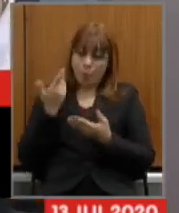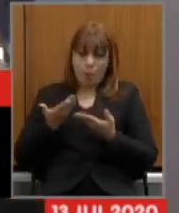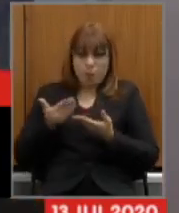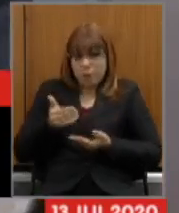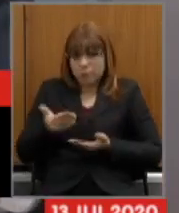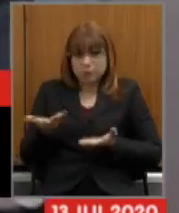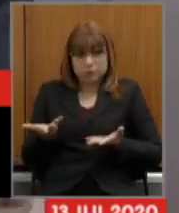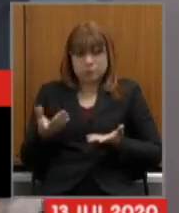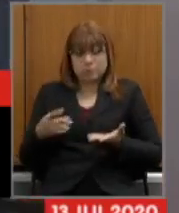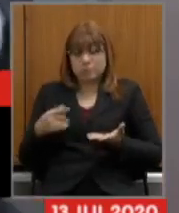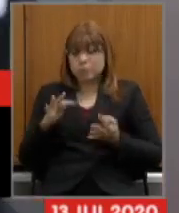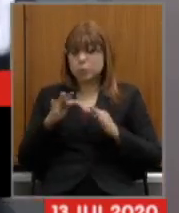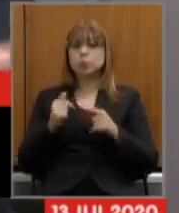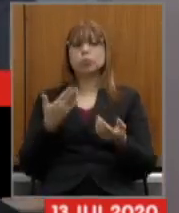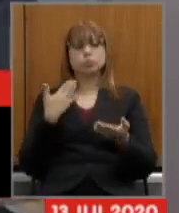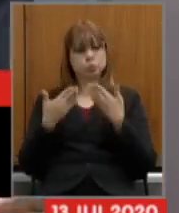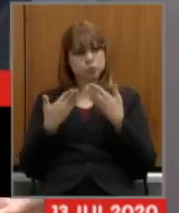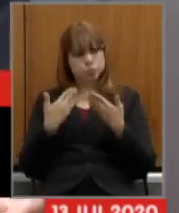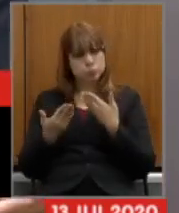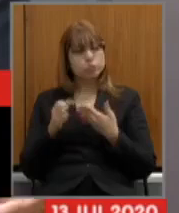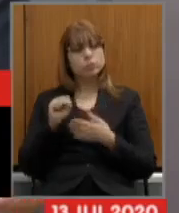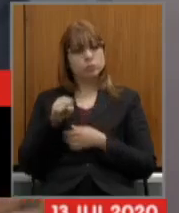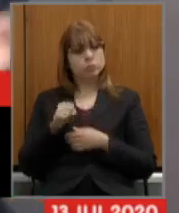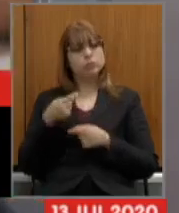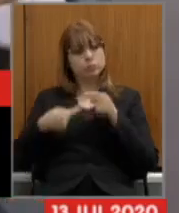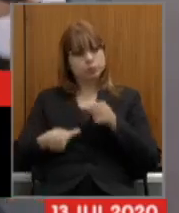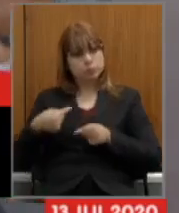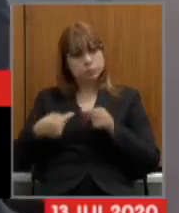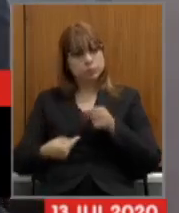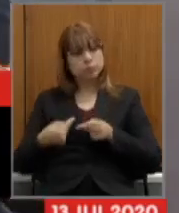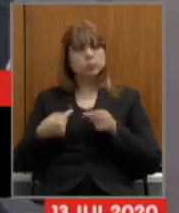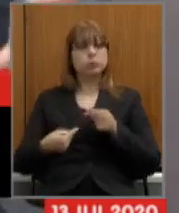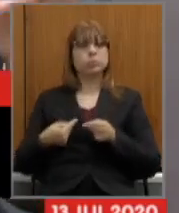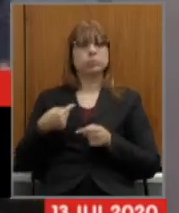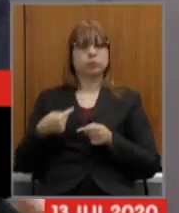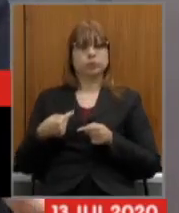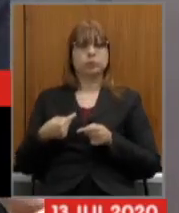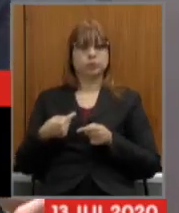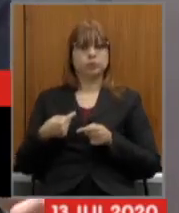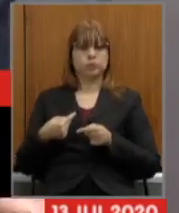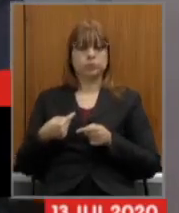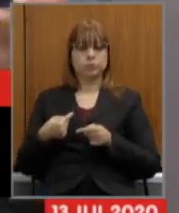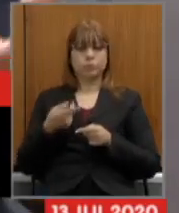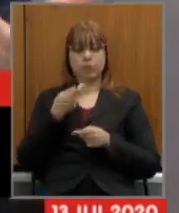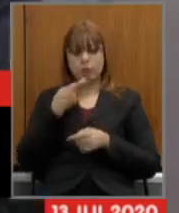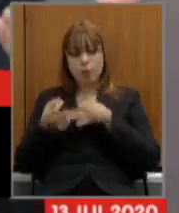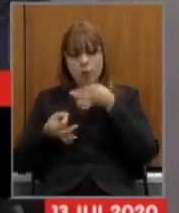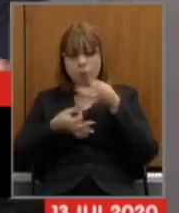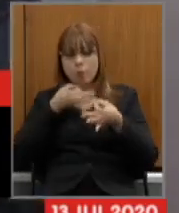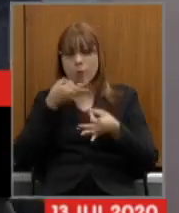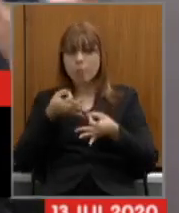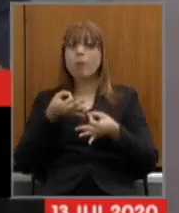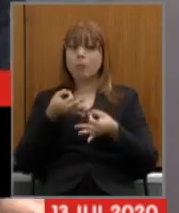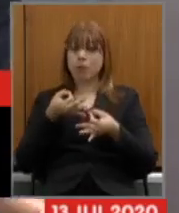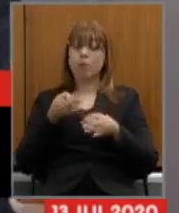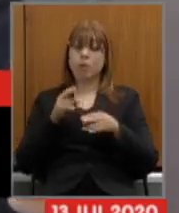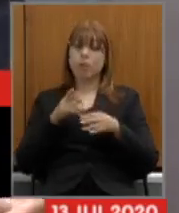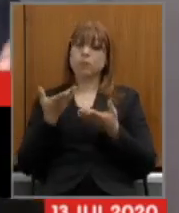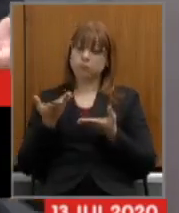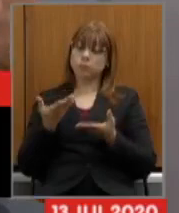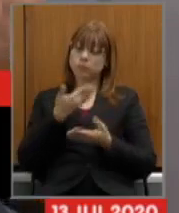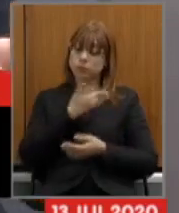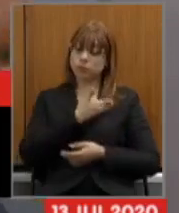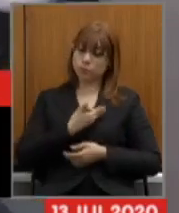todos estamos dialogando todos estamos discutindo todos estamos colocando as suas ponderações e assim que o governo estadual trabalha